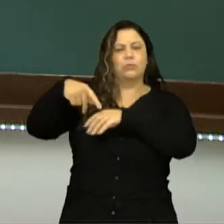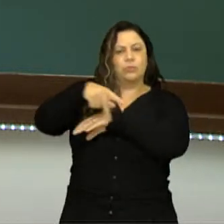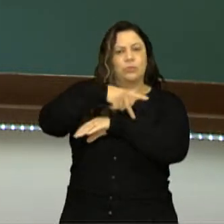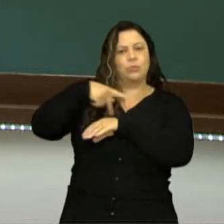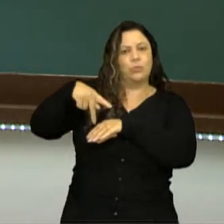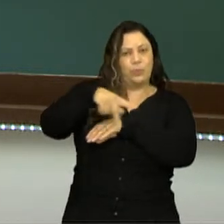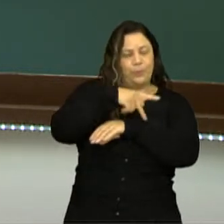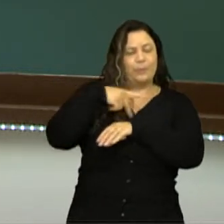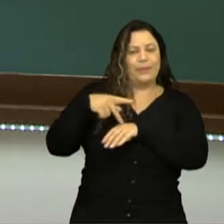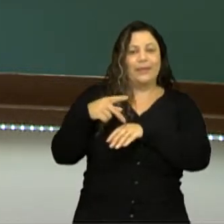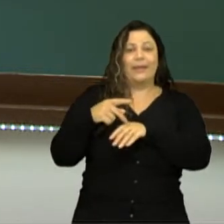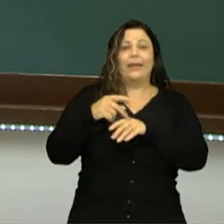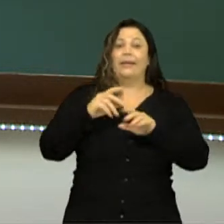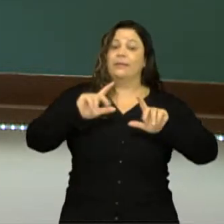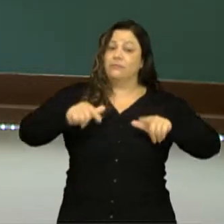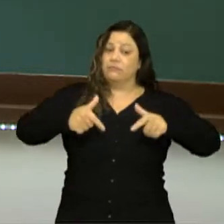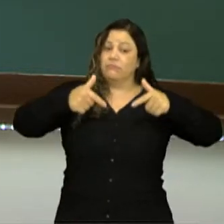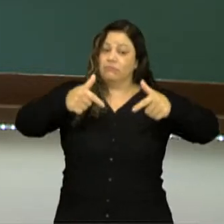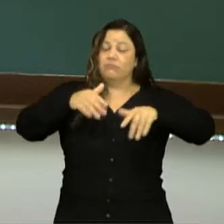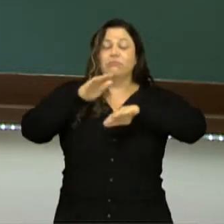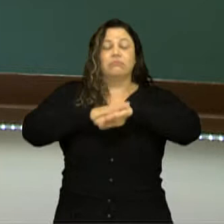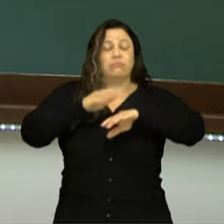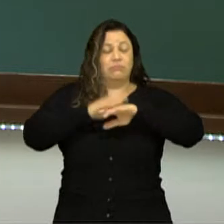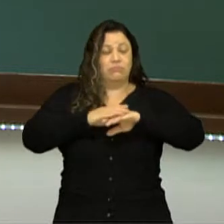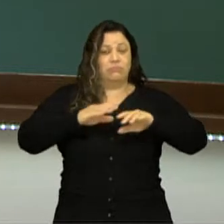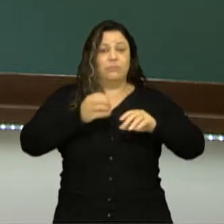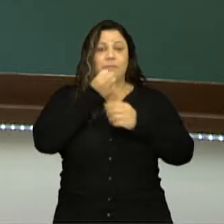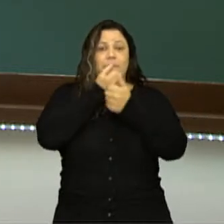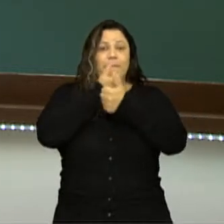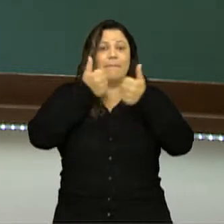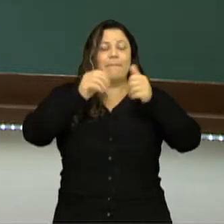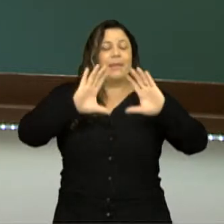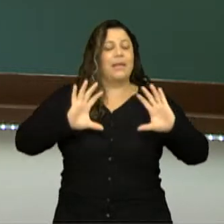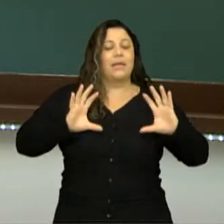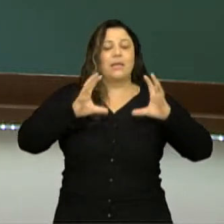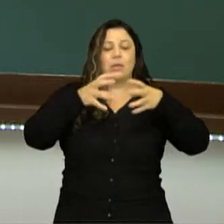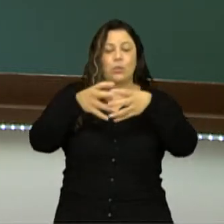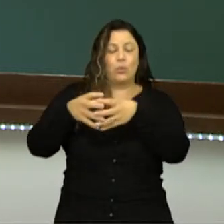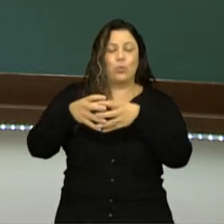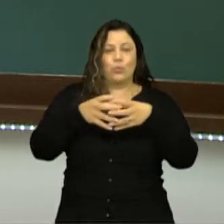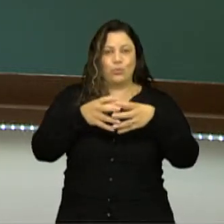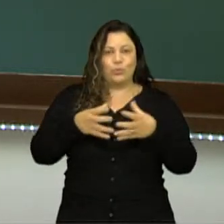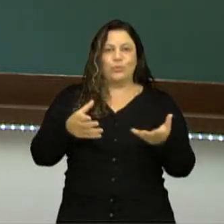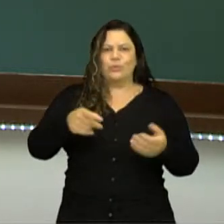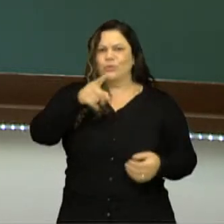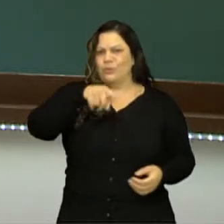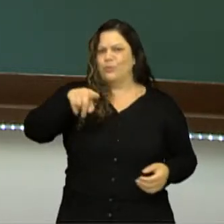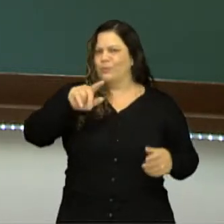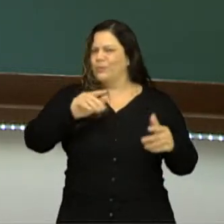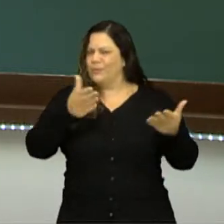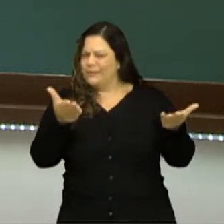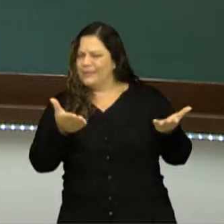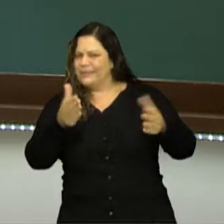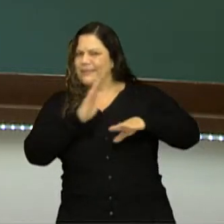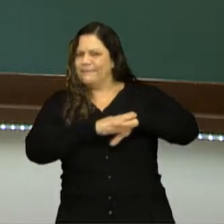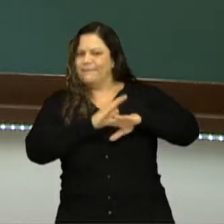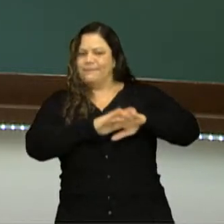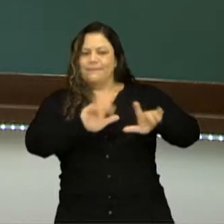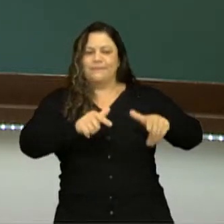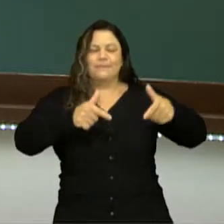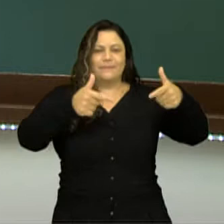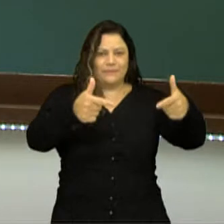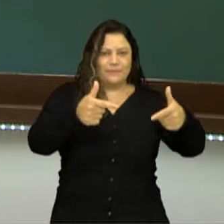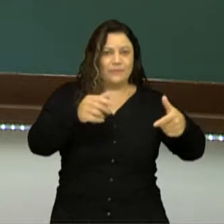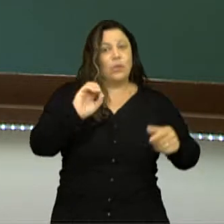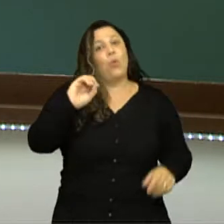que age em prol do bem coletivo, do bem comum. Você exerce a cidadania ativa ou